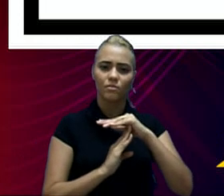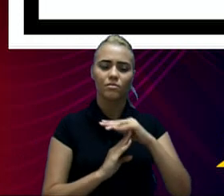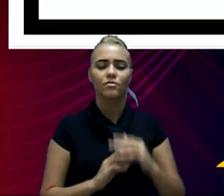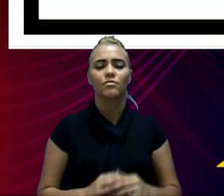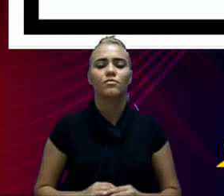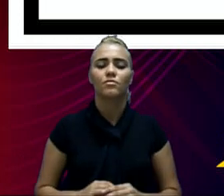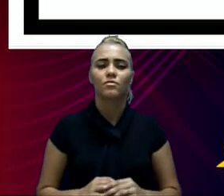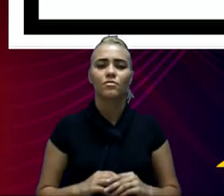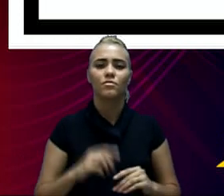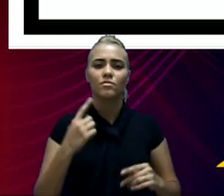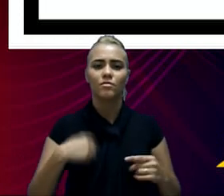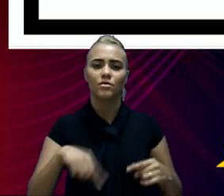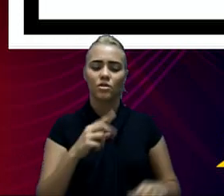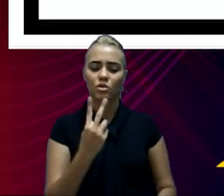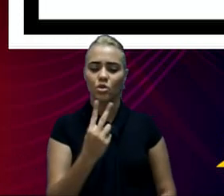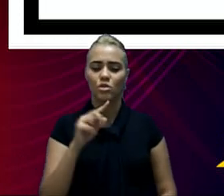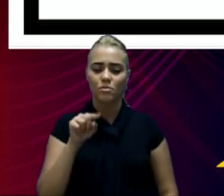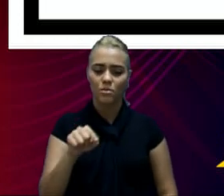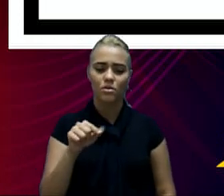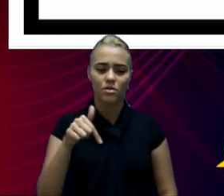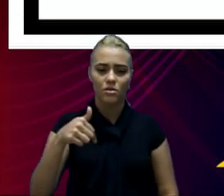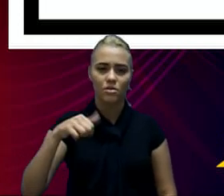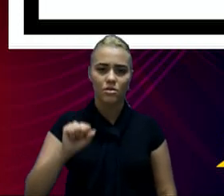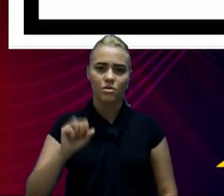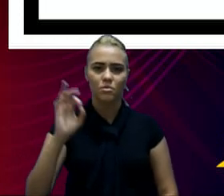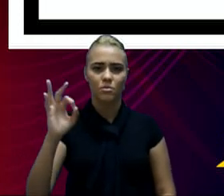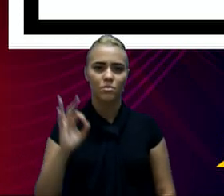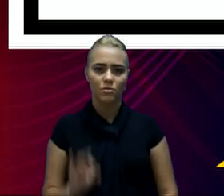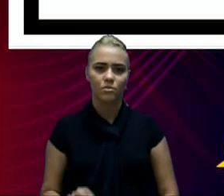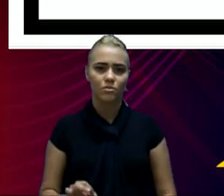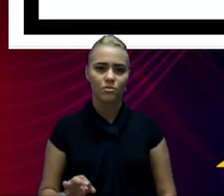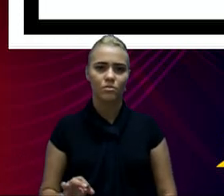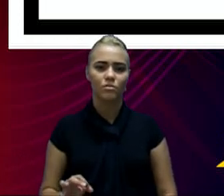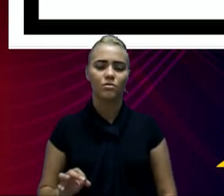praticando apenas 2,78%